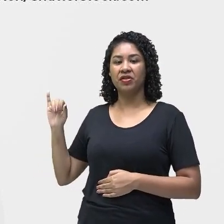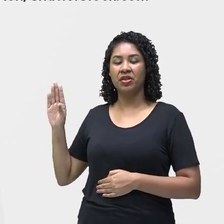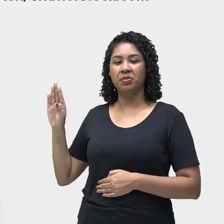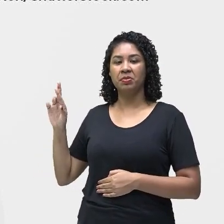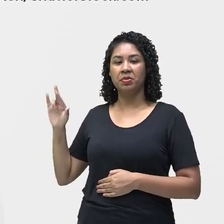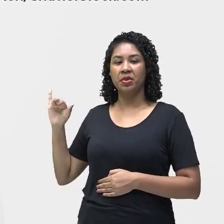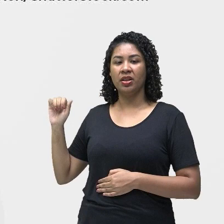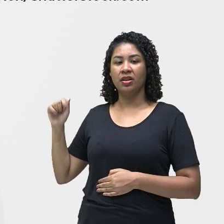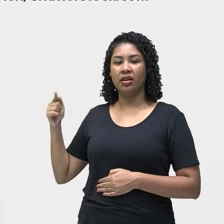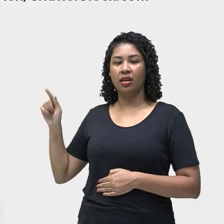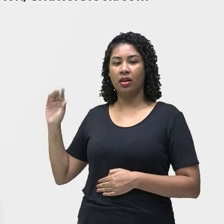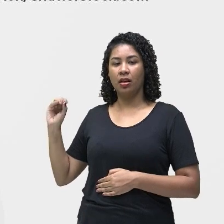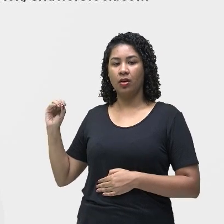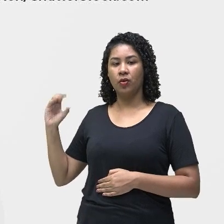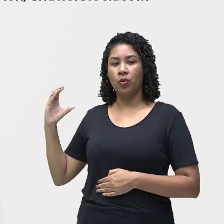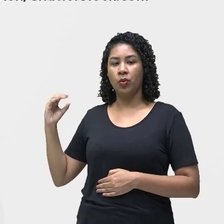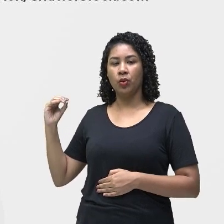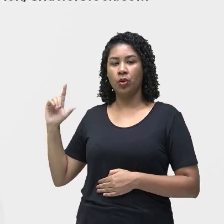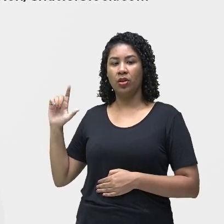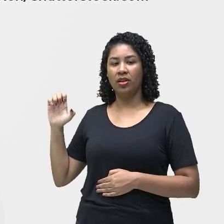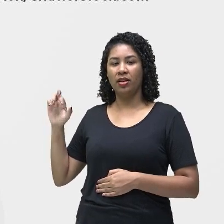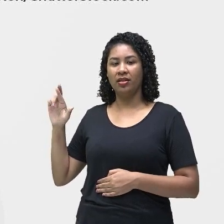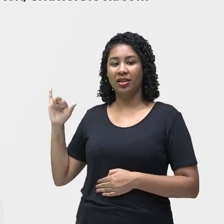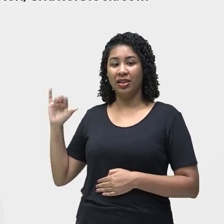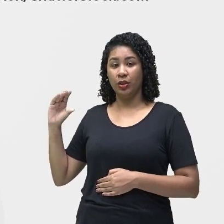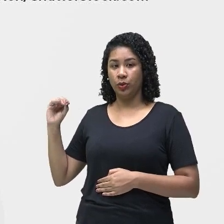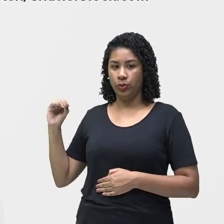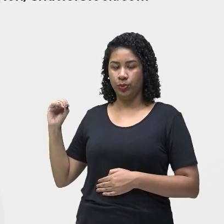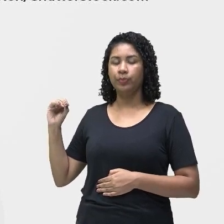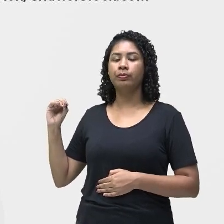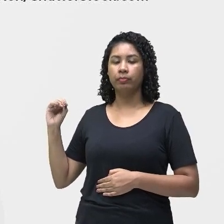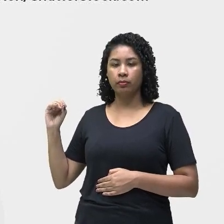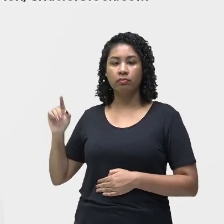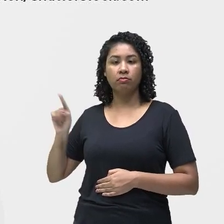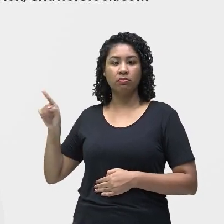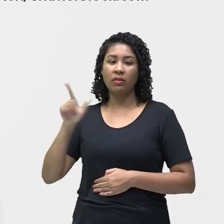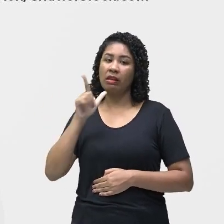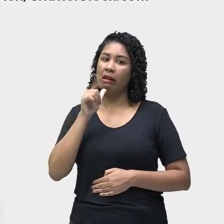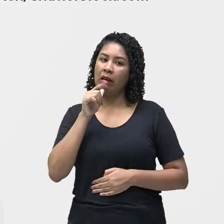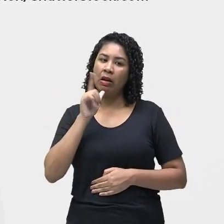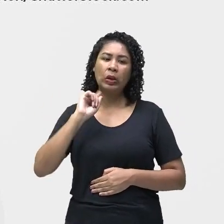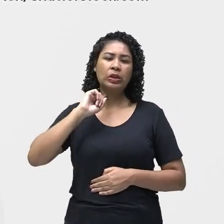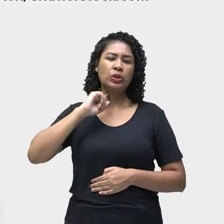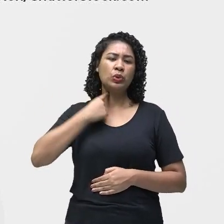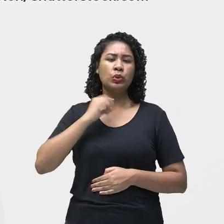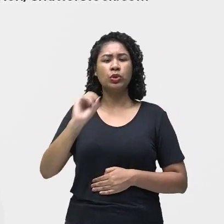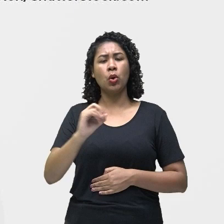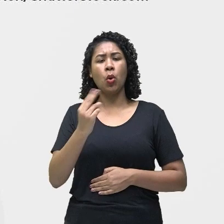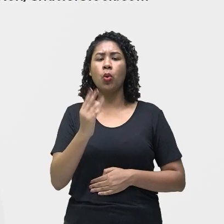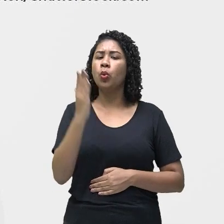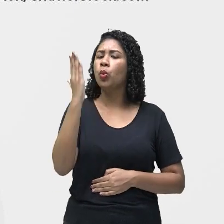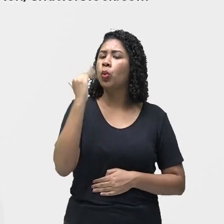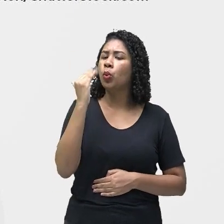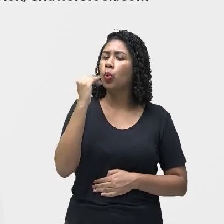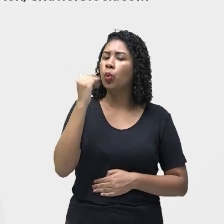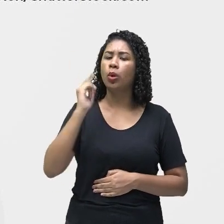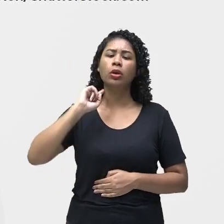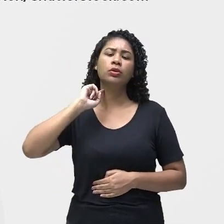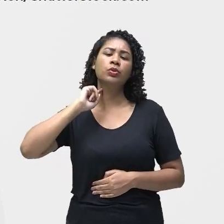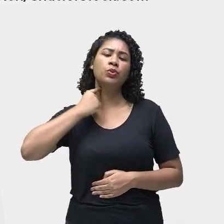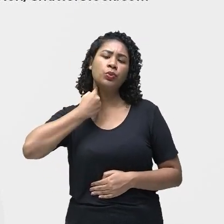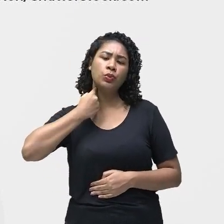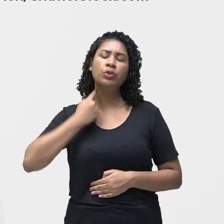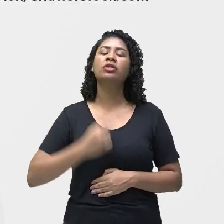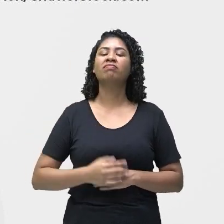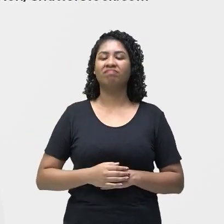ingestão de água ou alimentos contaminados. Aí na imagem você tem em detalhe um tipo,